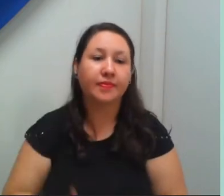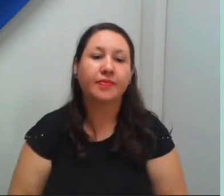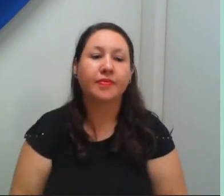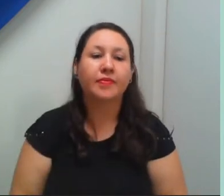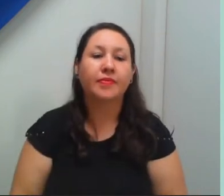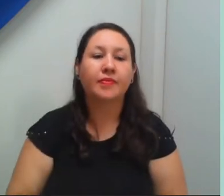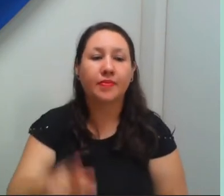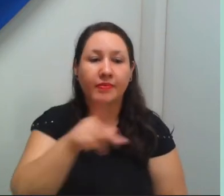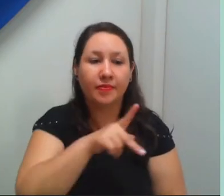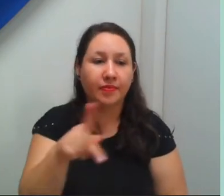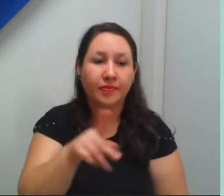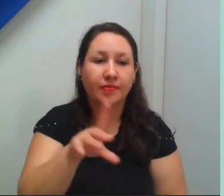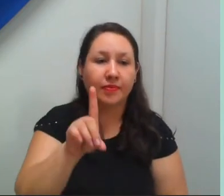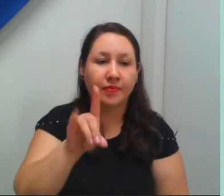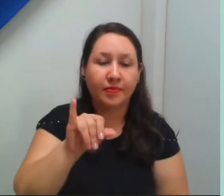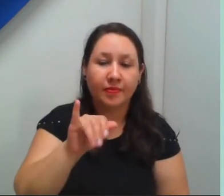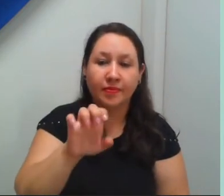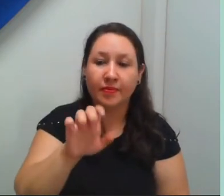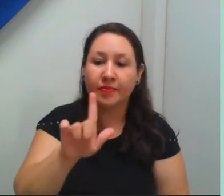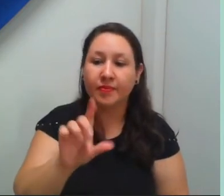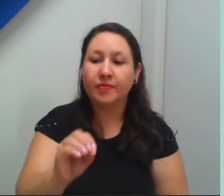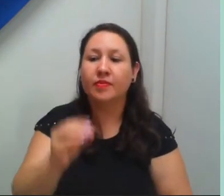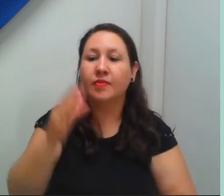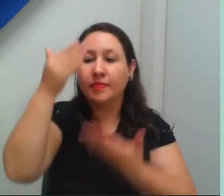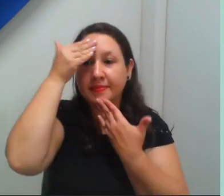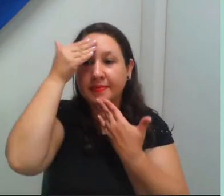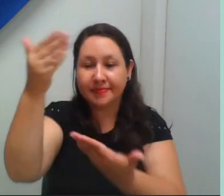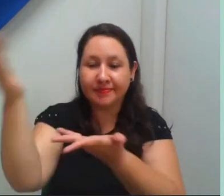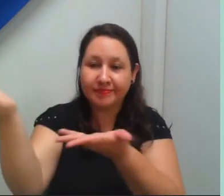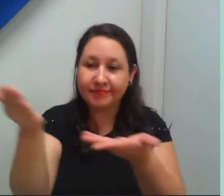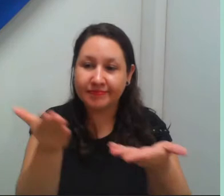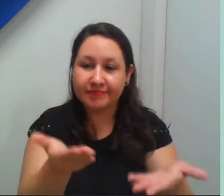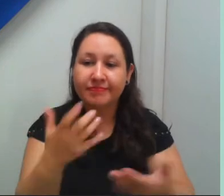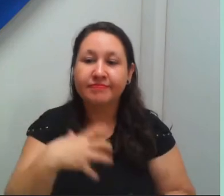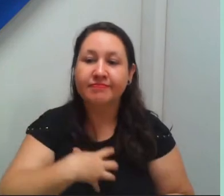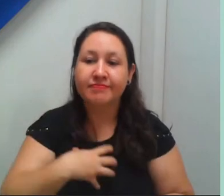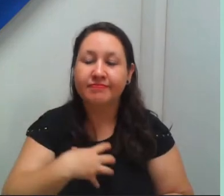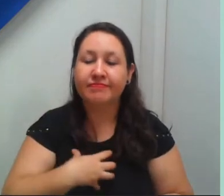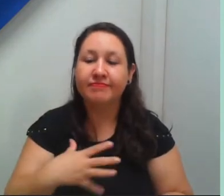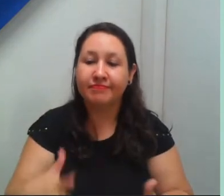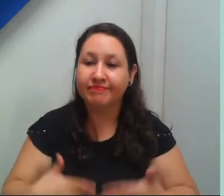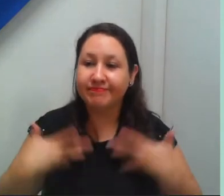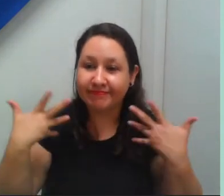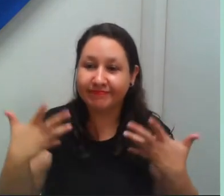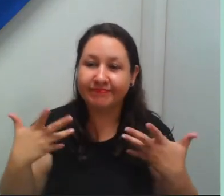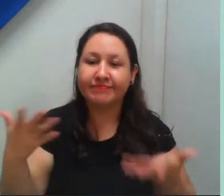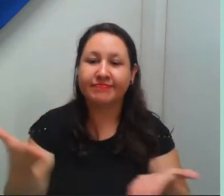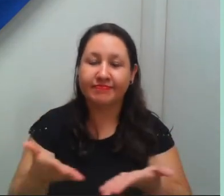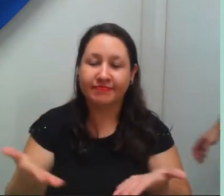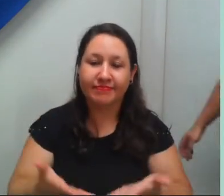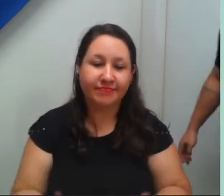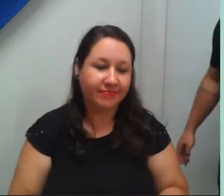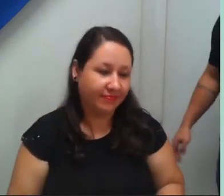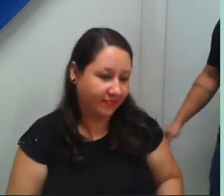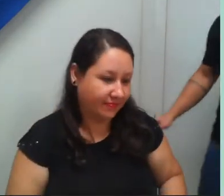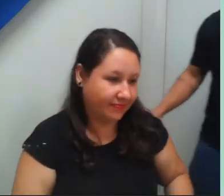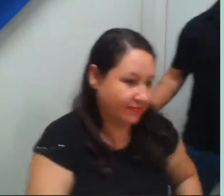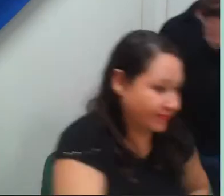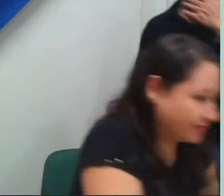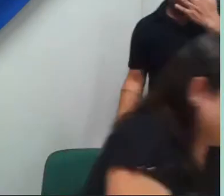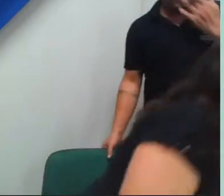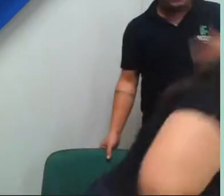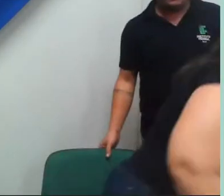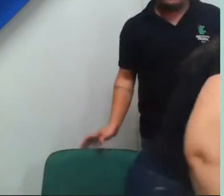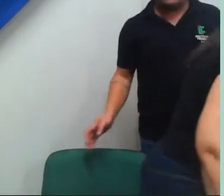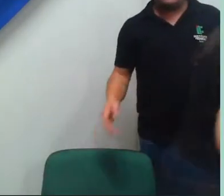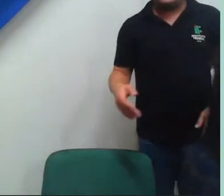-vindo, professora Tatiane também, citam-se à verdade, então, eu deixo a palavra com vocês, e me despeço e agradeço,